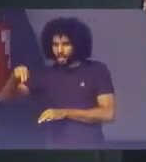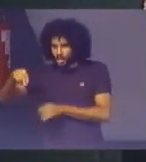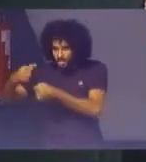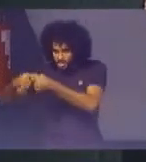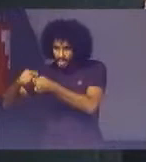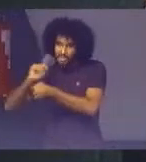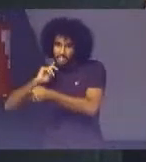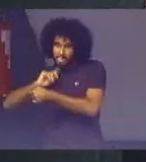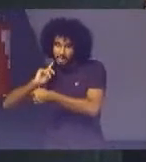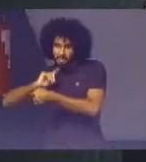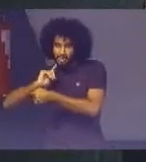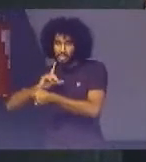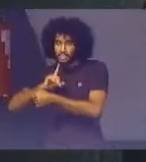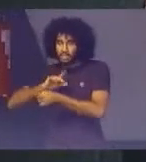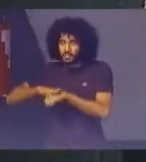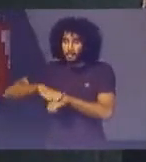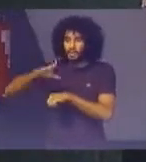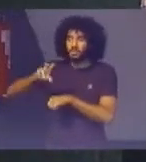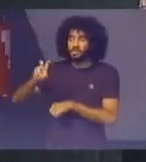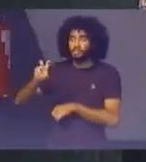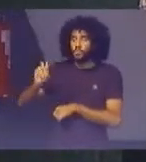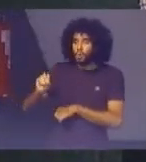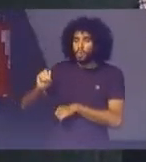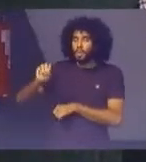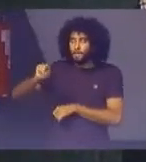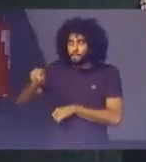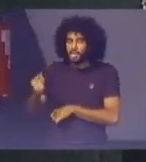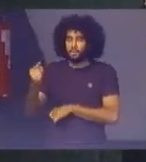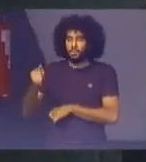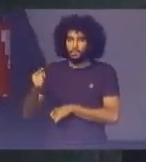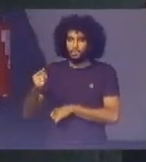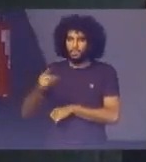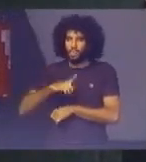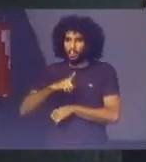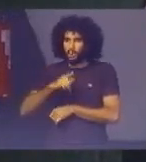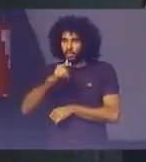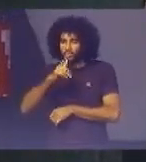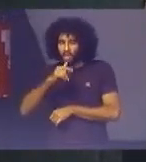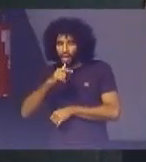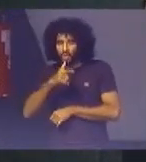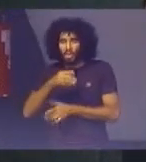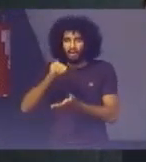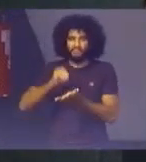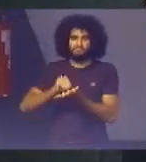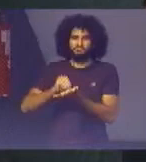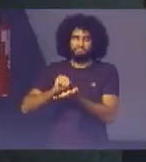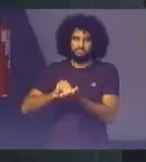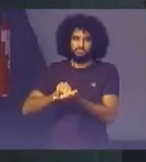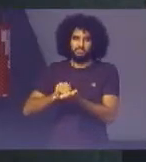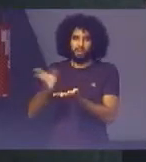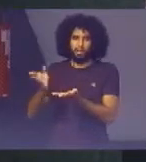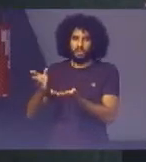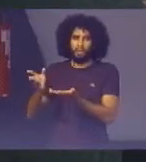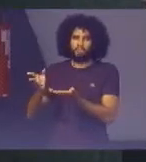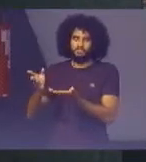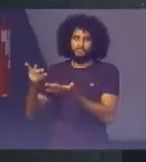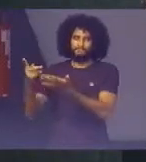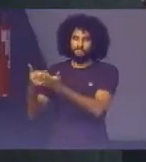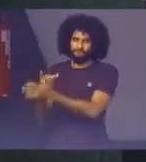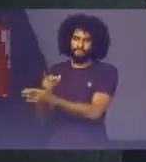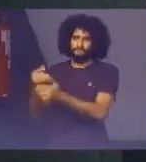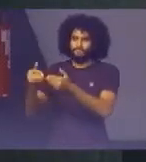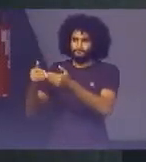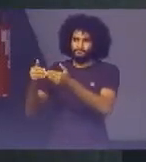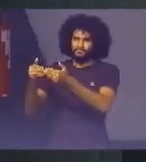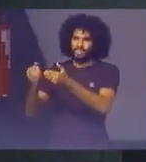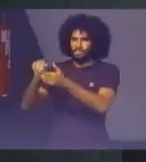50 mil Ações Das pessoas Demandando água Em razão Desse acidente Ambiental Isso tudo É um